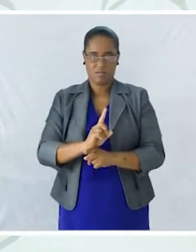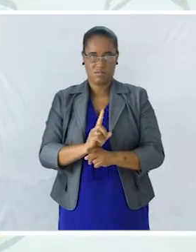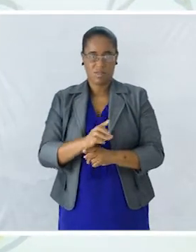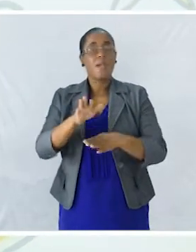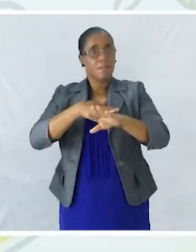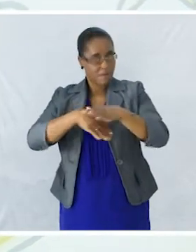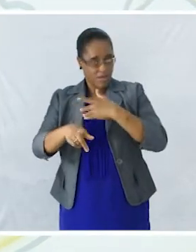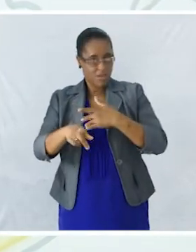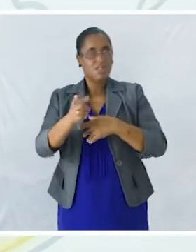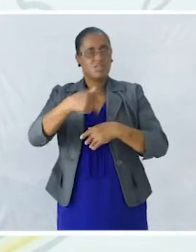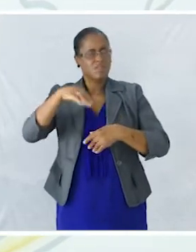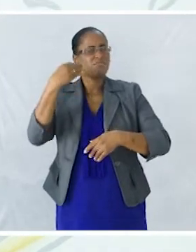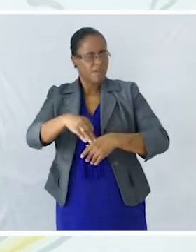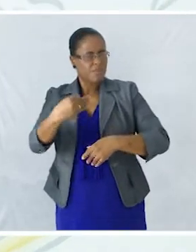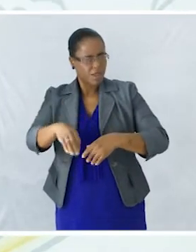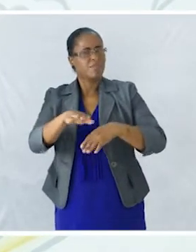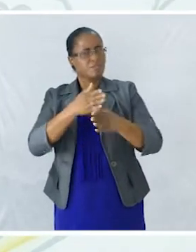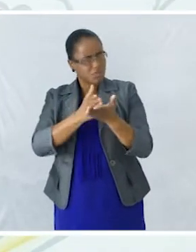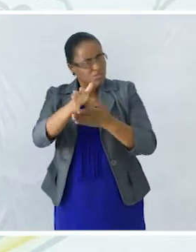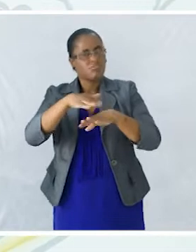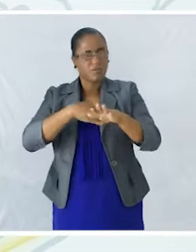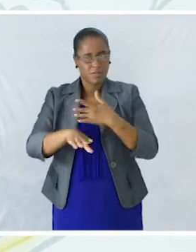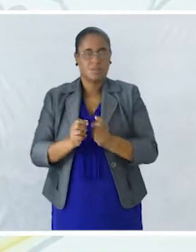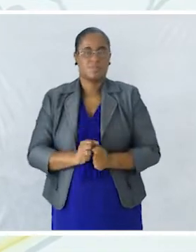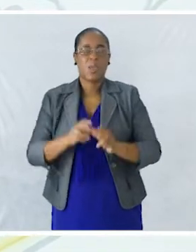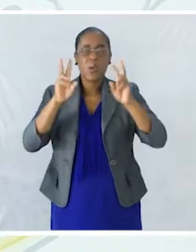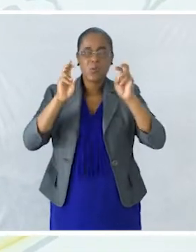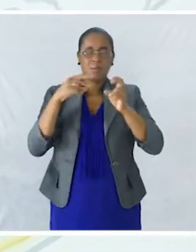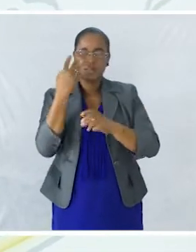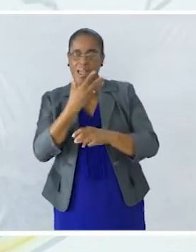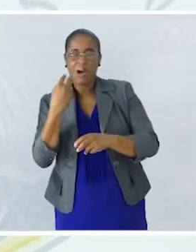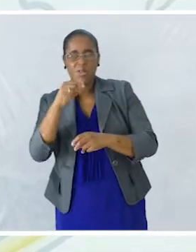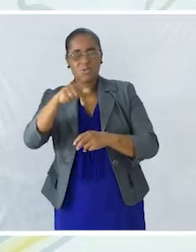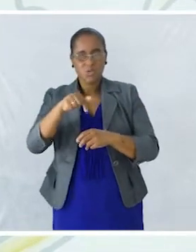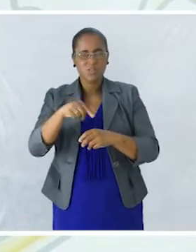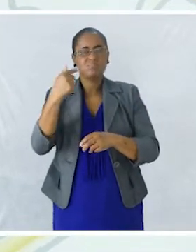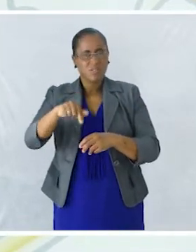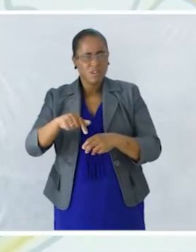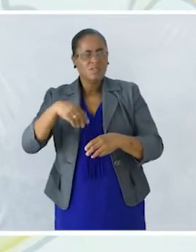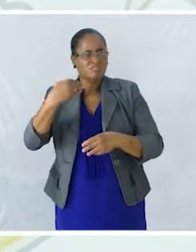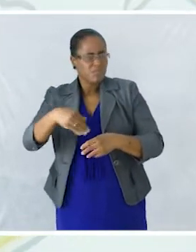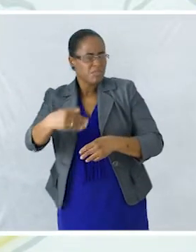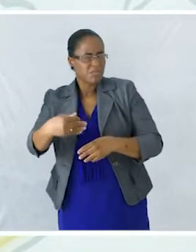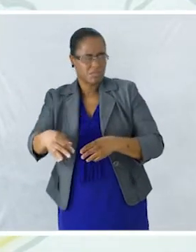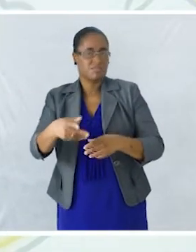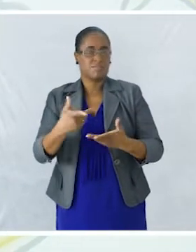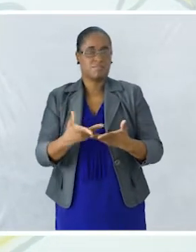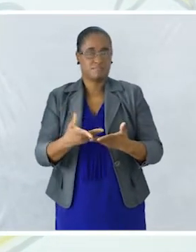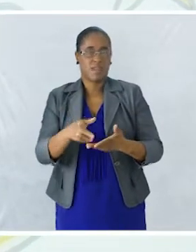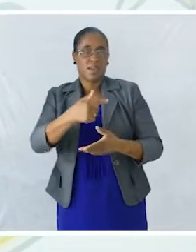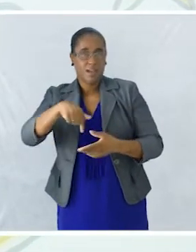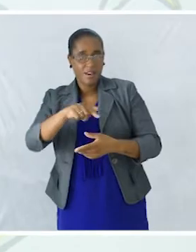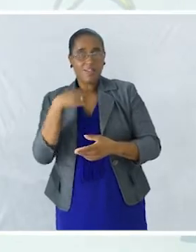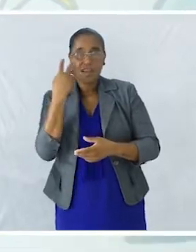isso temos de ser persistentes. E o tema da nossa aula de hoje exige alguma persistência. A nossa aula de